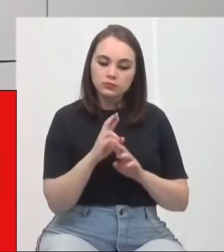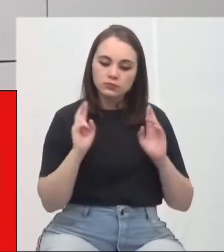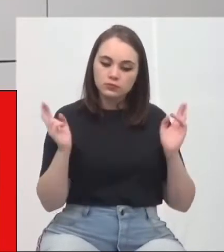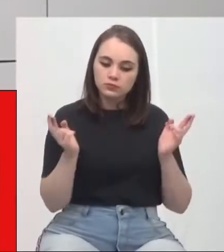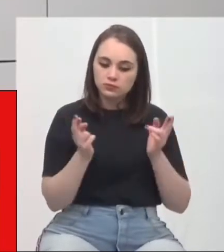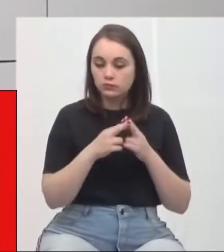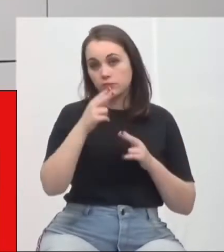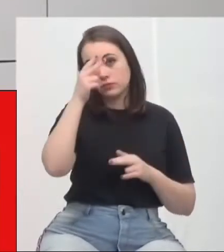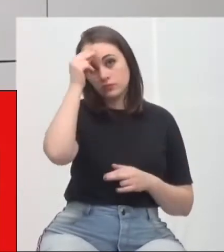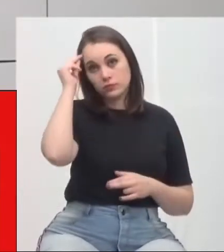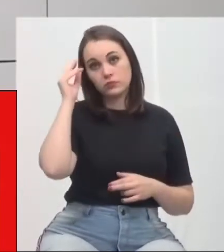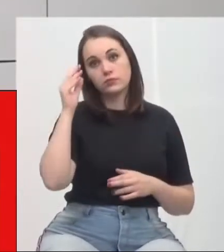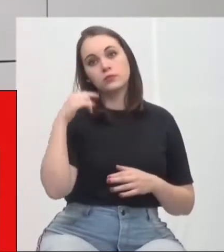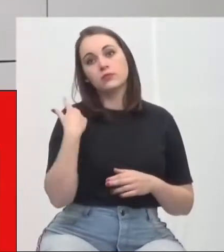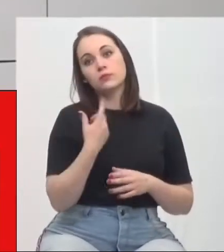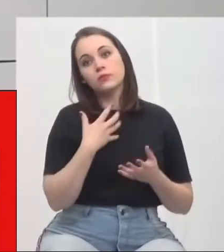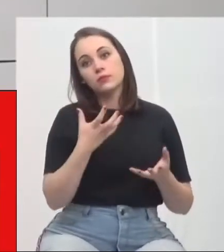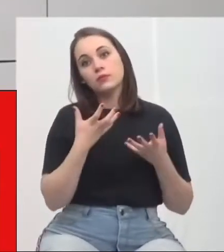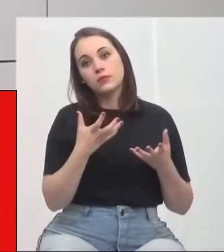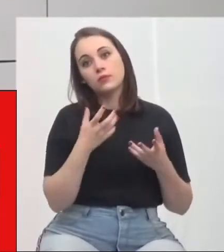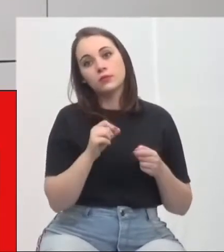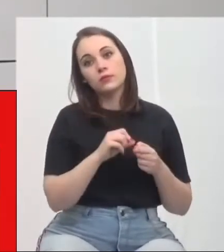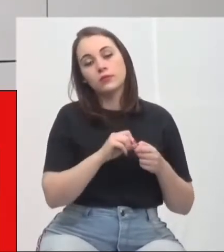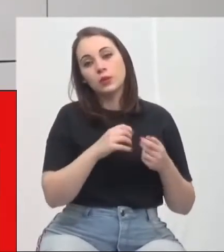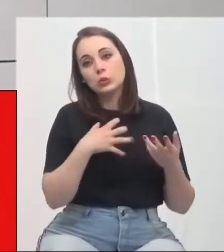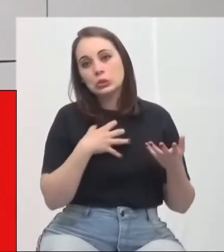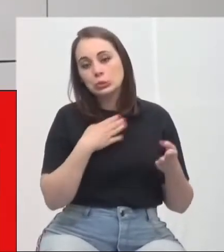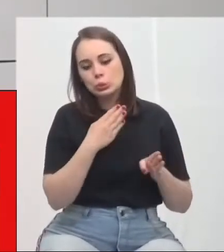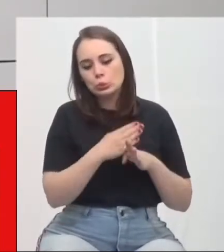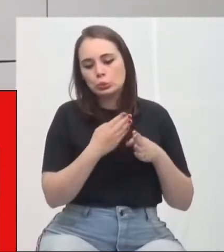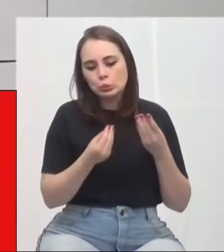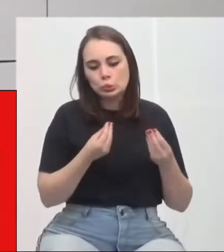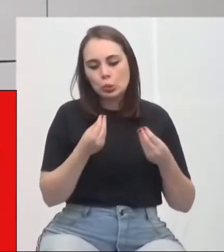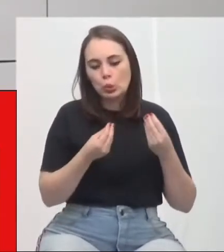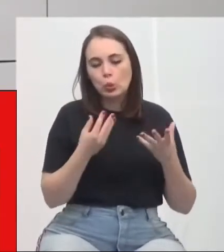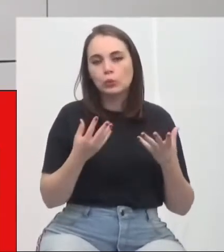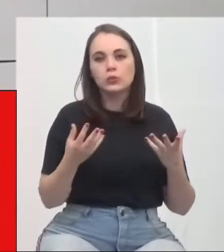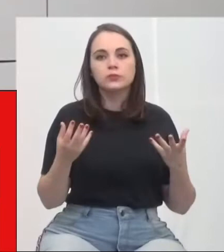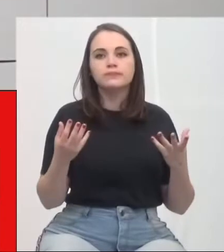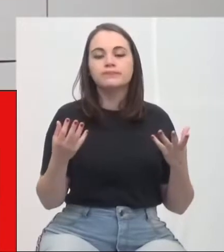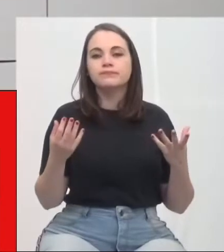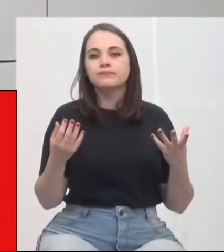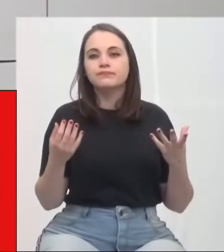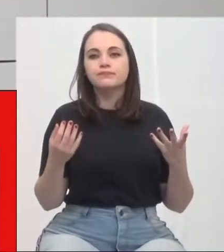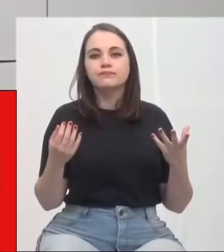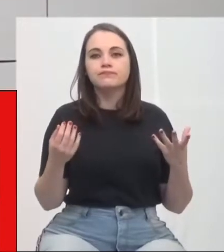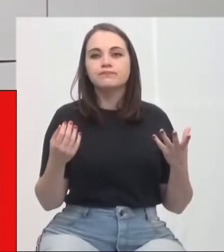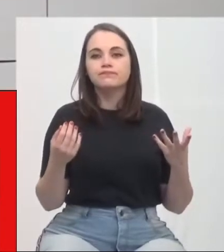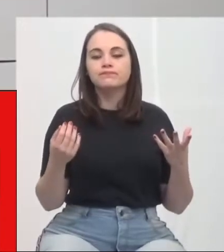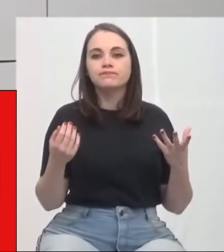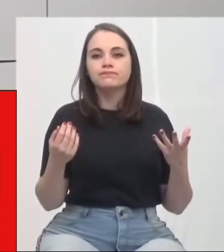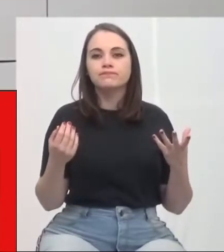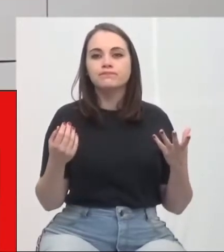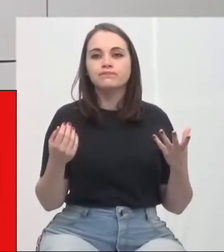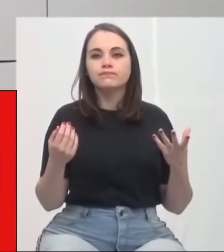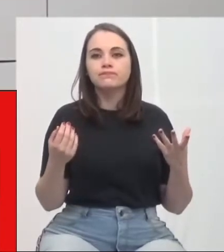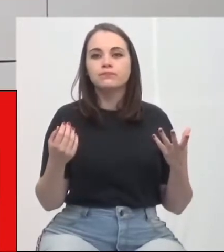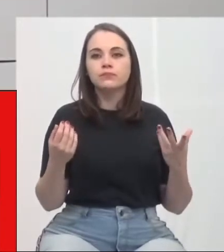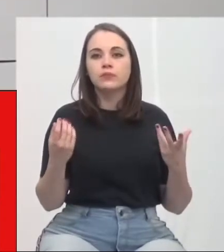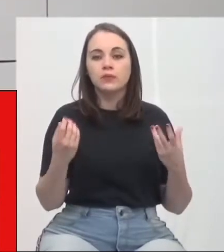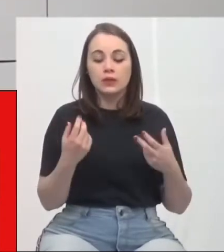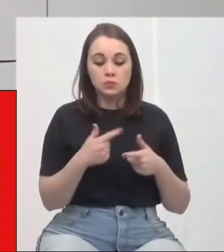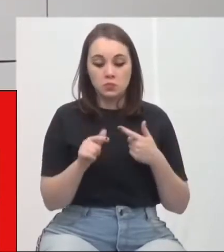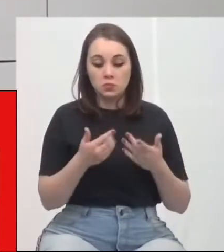Prefeitura. Está se buscando uma forma de encontrar uma forma para a resolução dessa situação.